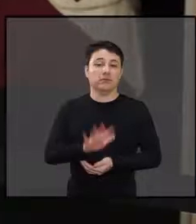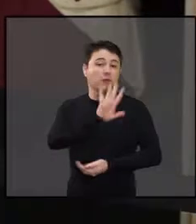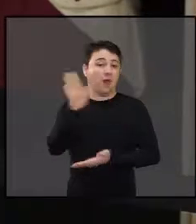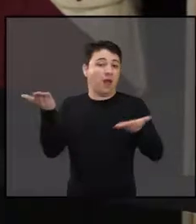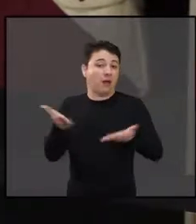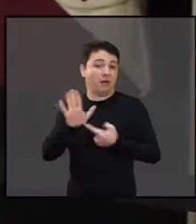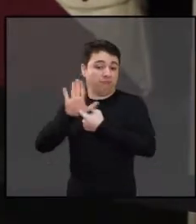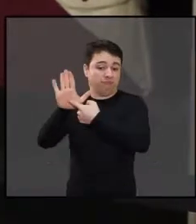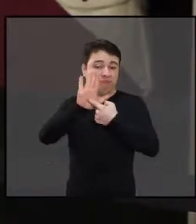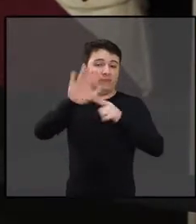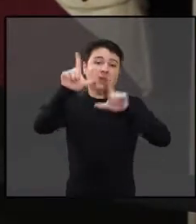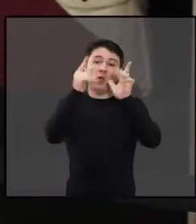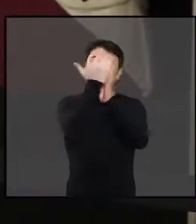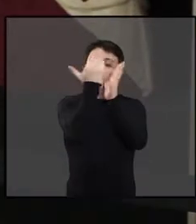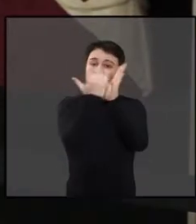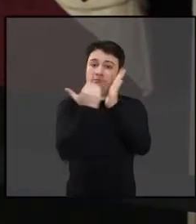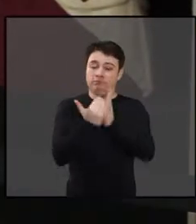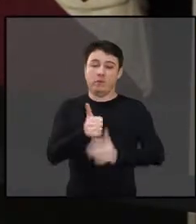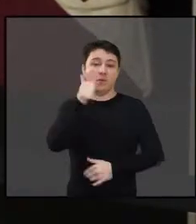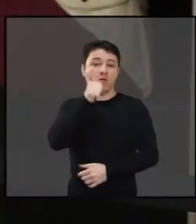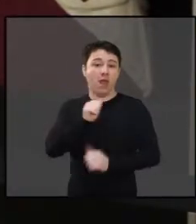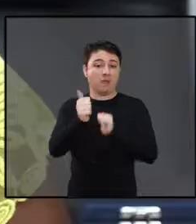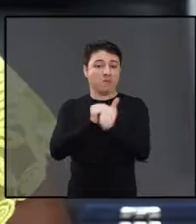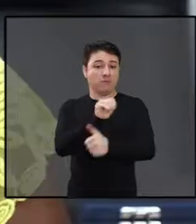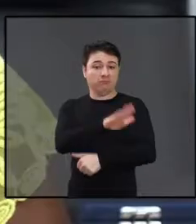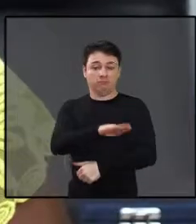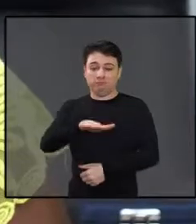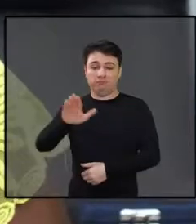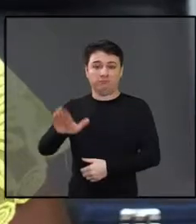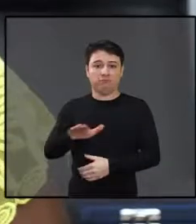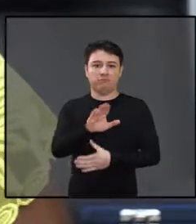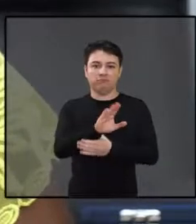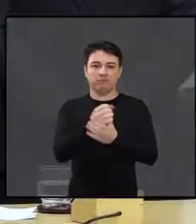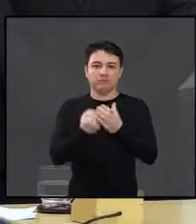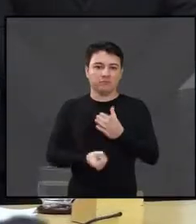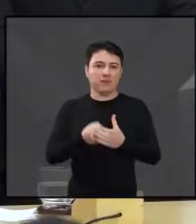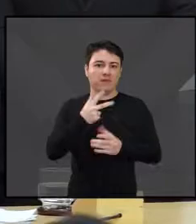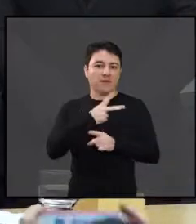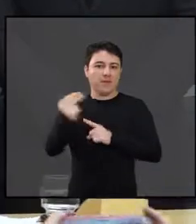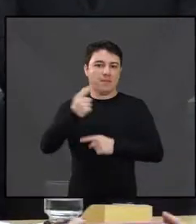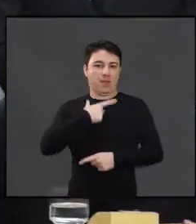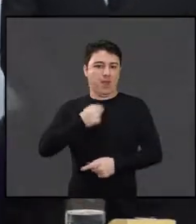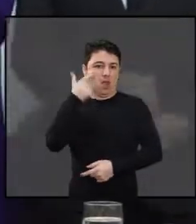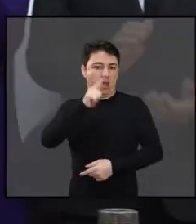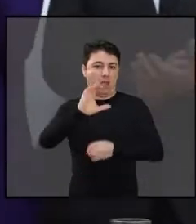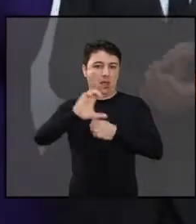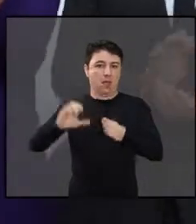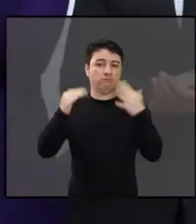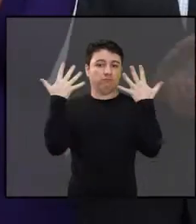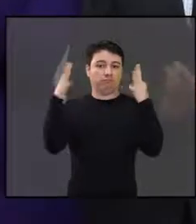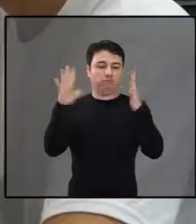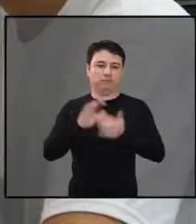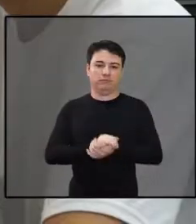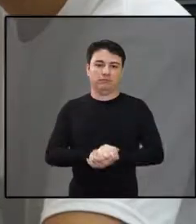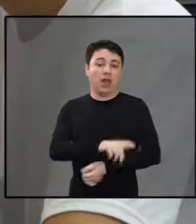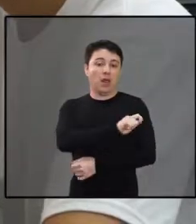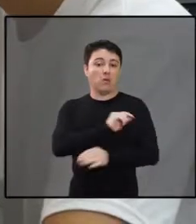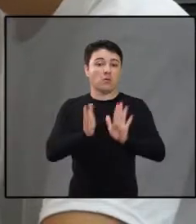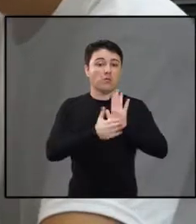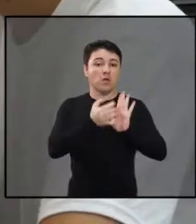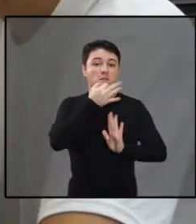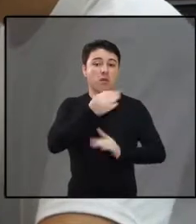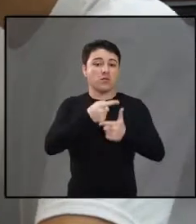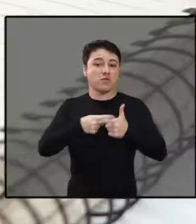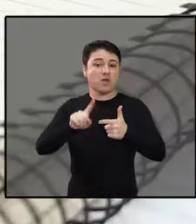Olá, vamos aos destaques do programa de hoje. O campeão do basquete recebe homenagem na Câmara Municipal. Estudantes